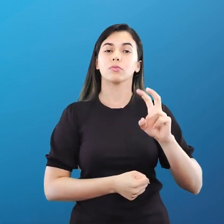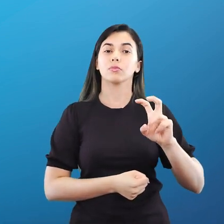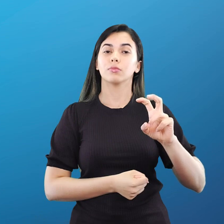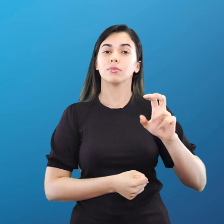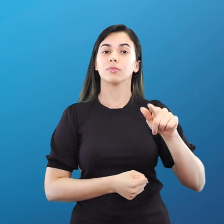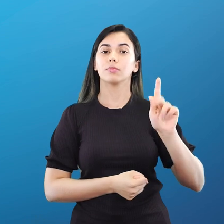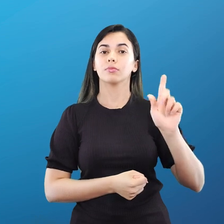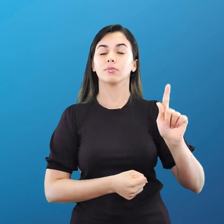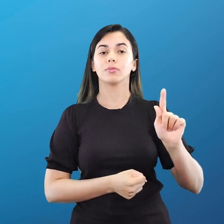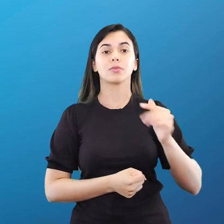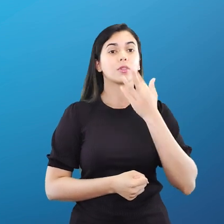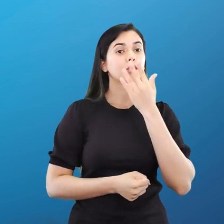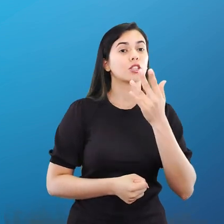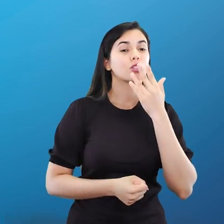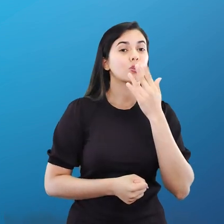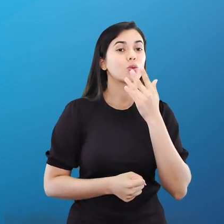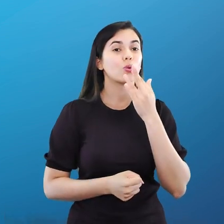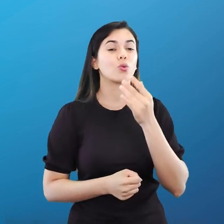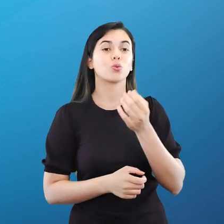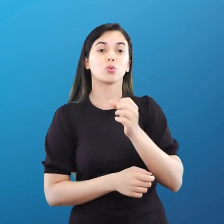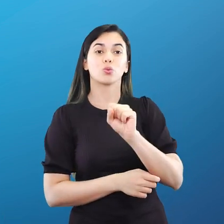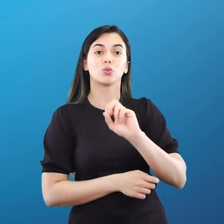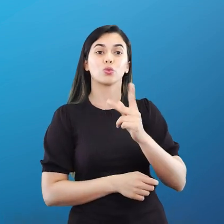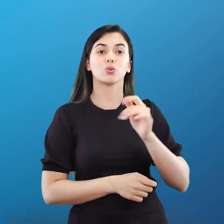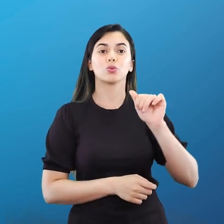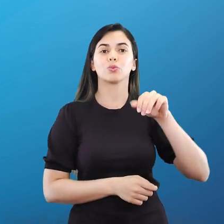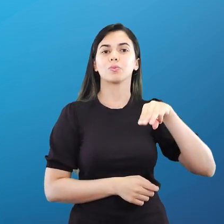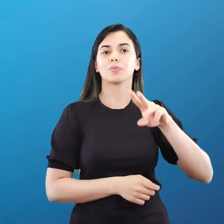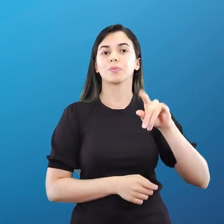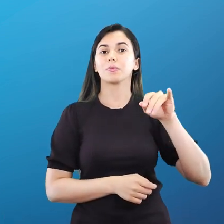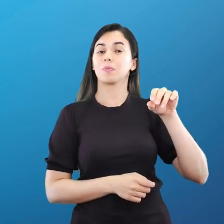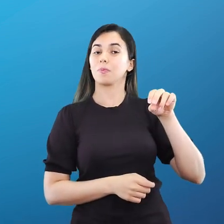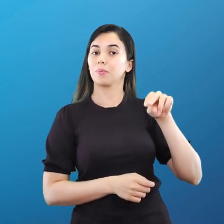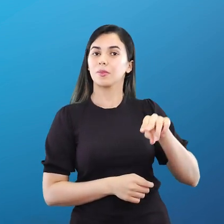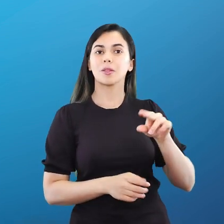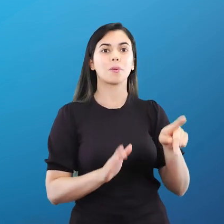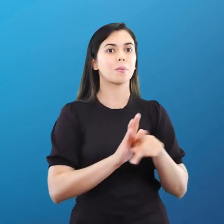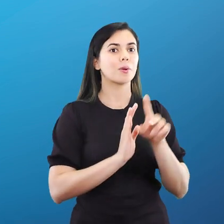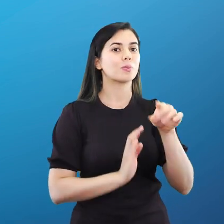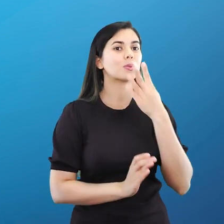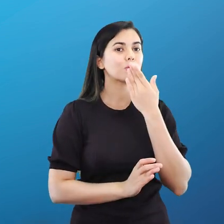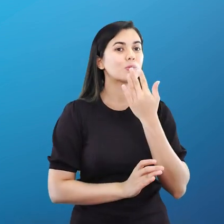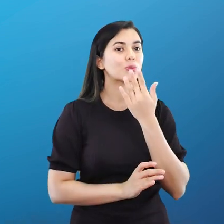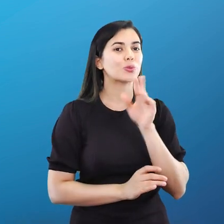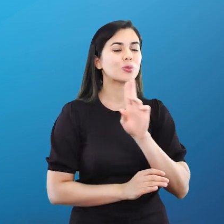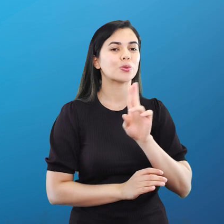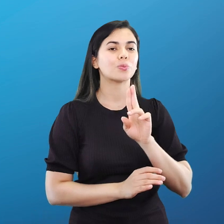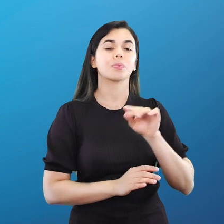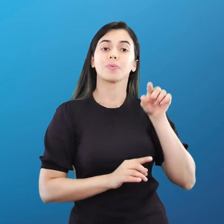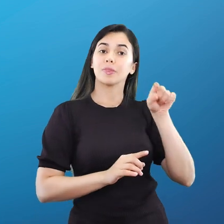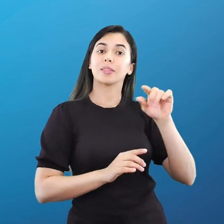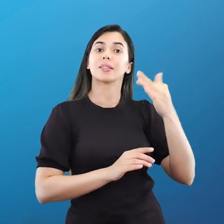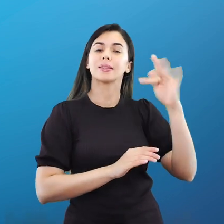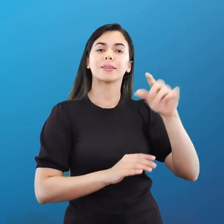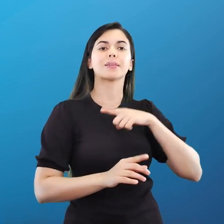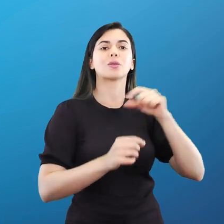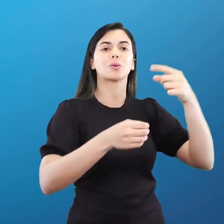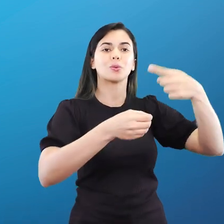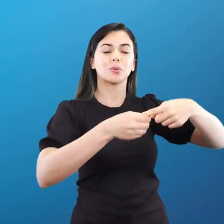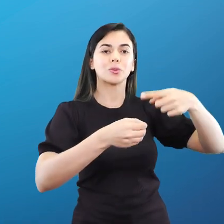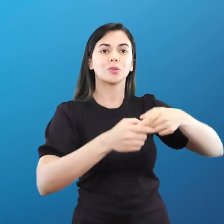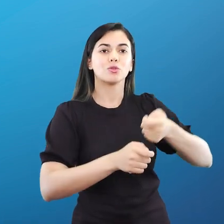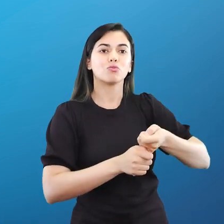é na cor Champagne, é importante porque, assim, lá na França tem uma cidade chamada Champagne, a bebida